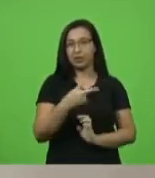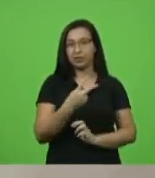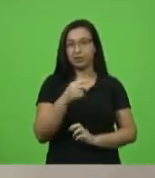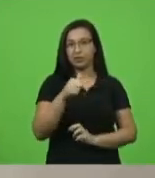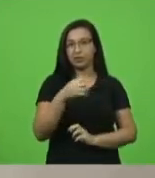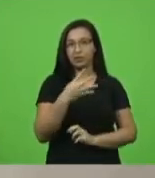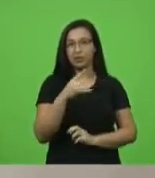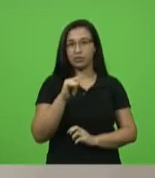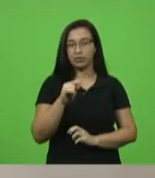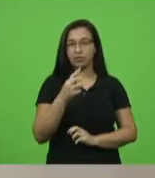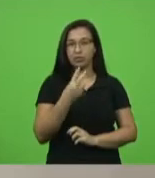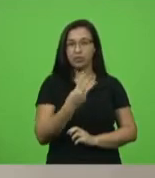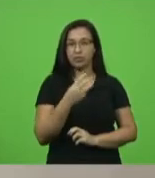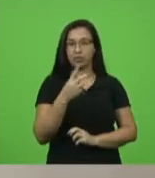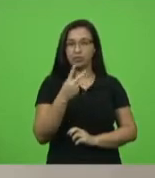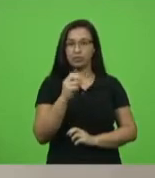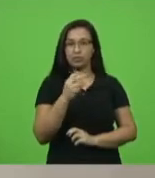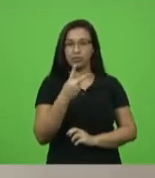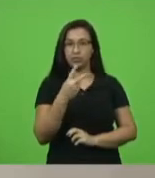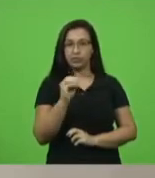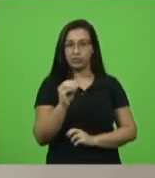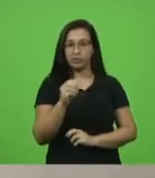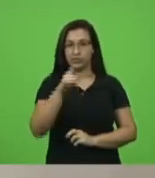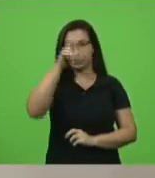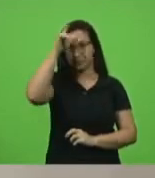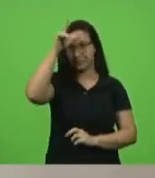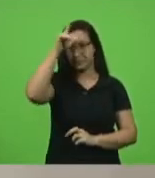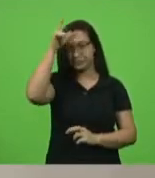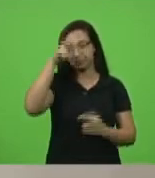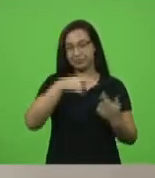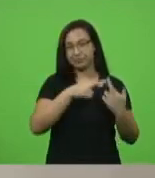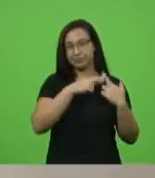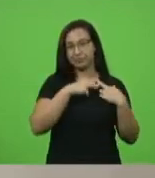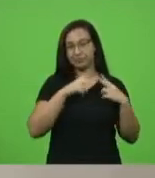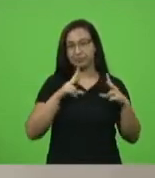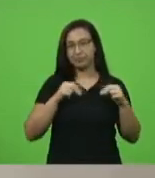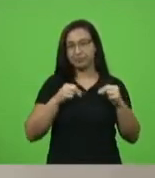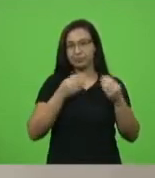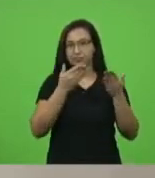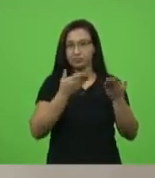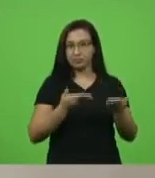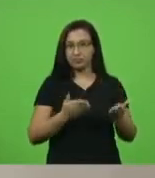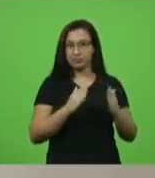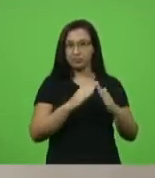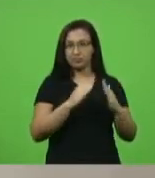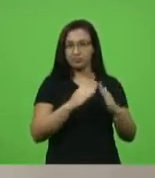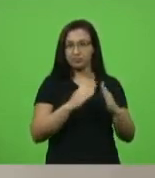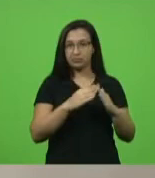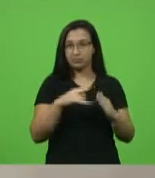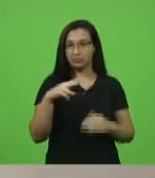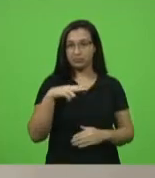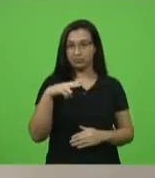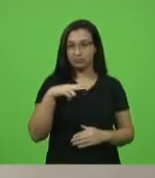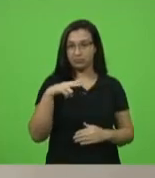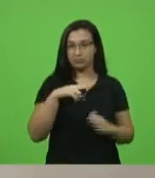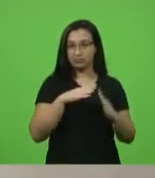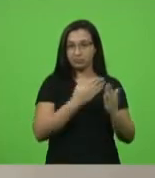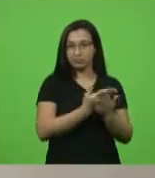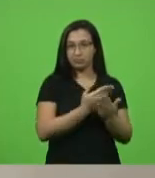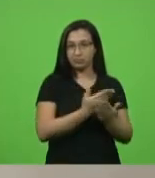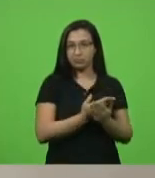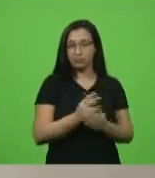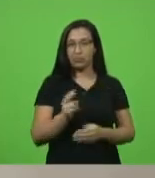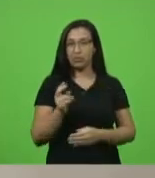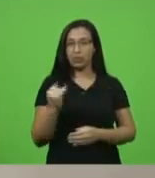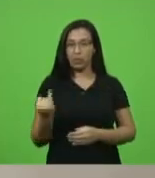.3 de 2020, da Autoria, deputado Sargento Lima, que reconhece os centros de educação infantil, escolas e creches particulares como essenciais para